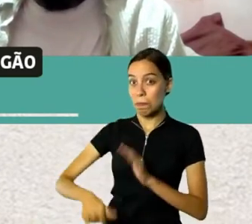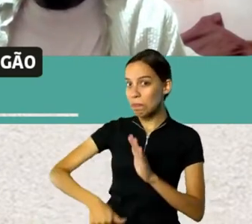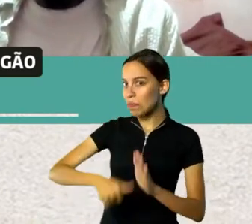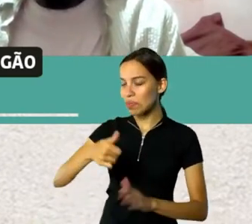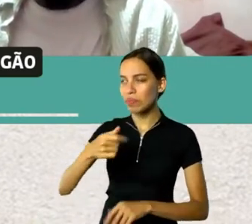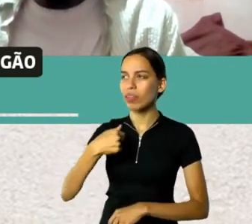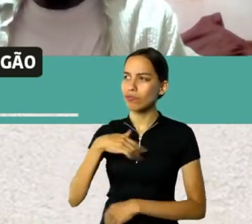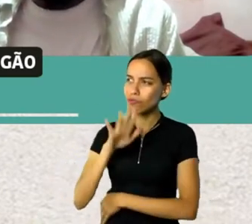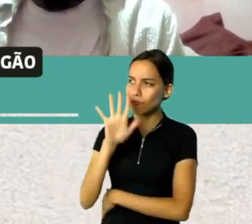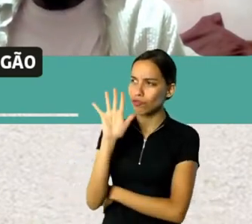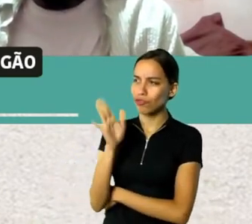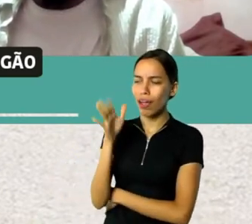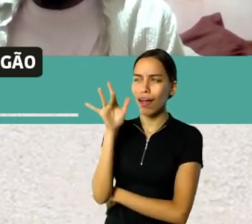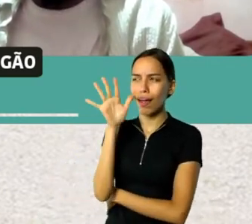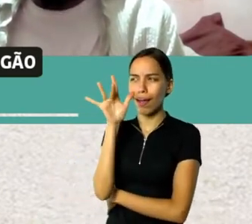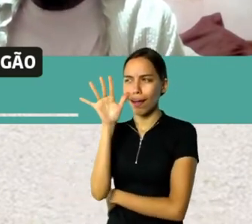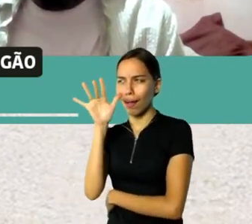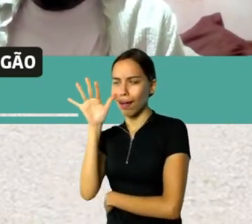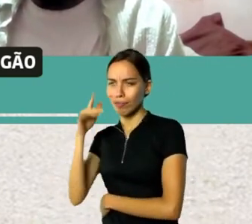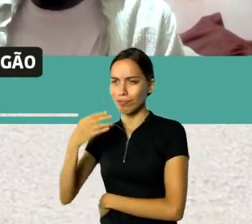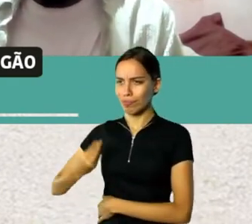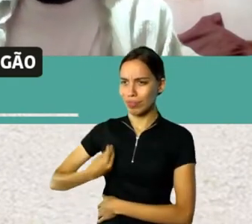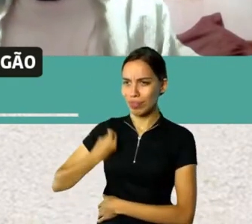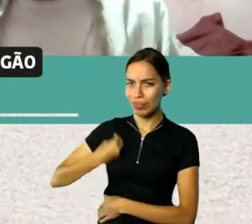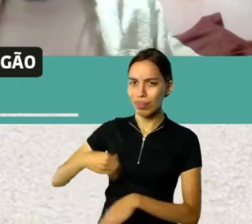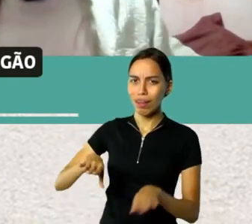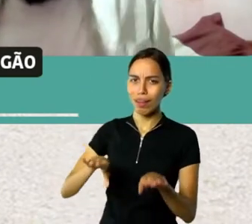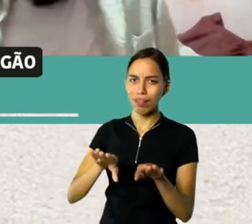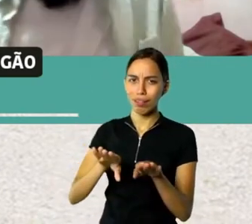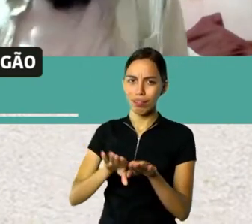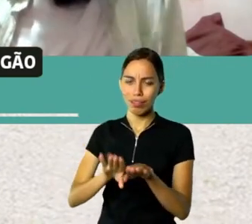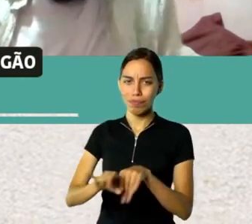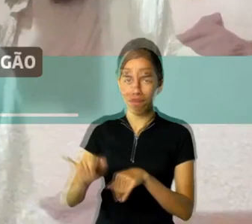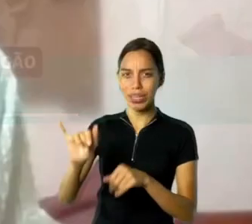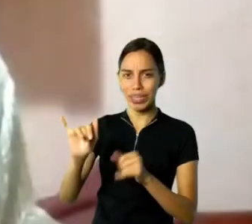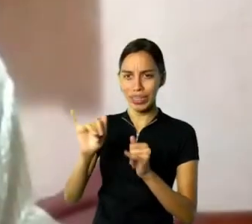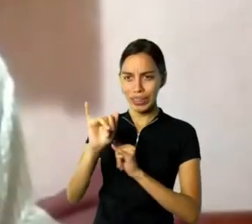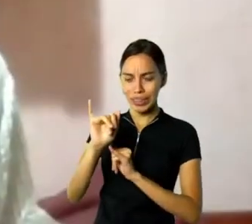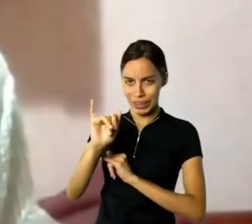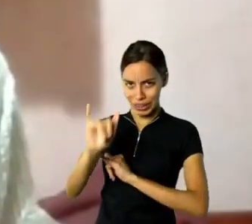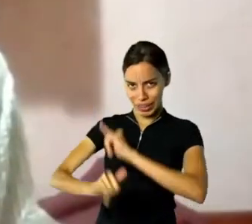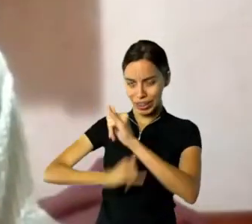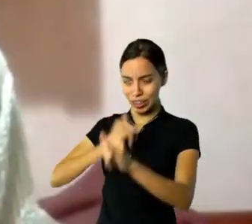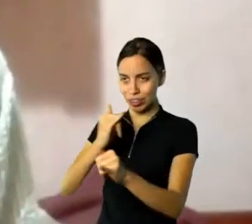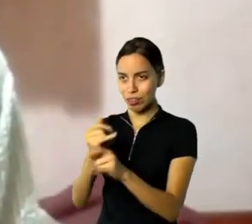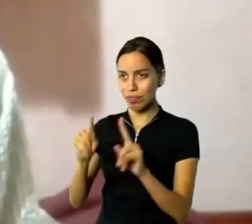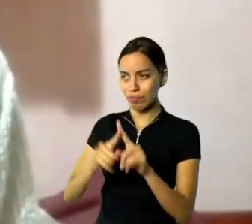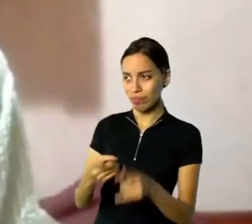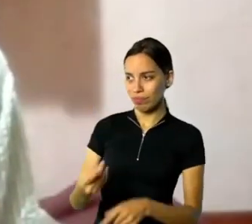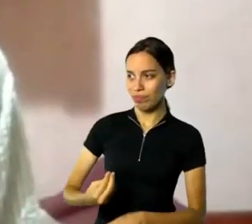Já assisti muitos, tanto presencialmente quanto na internet, e é uma satisfação estar aqui também.